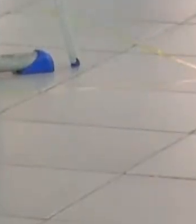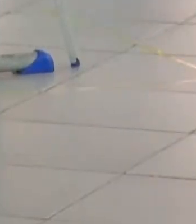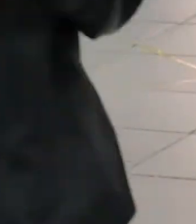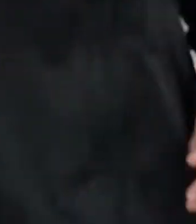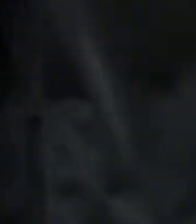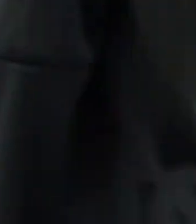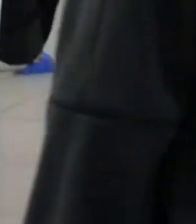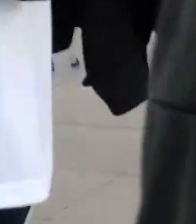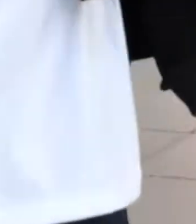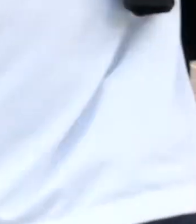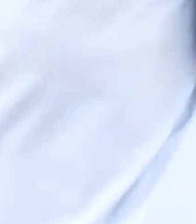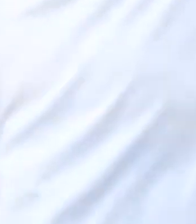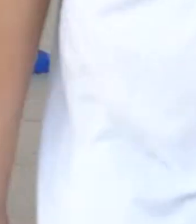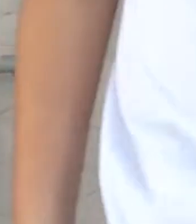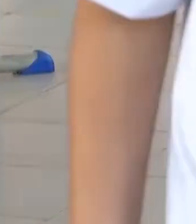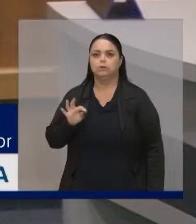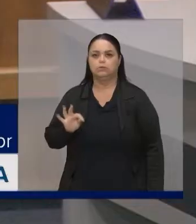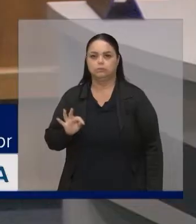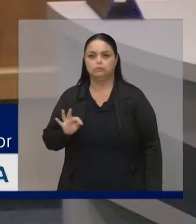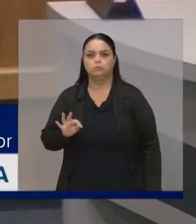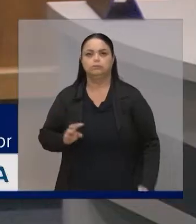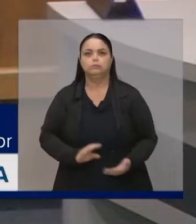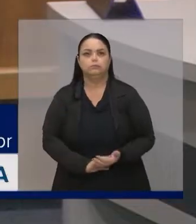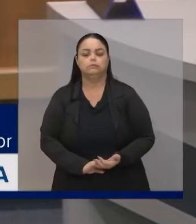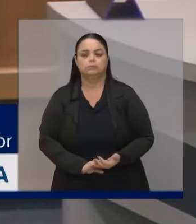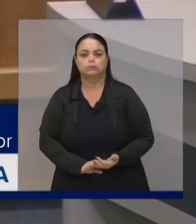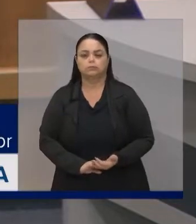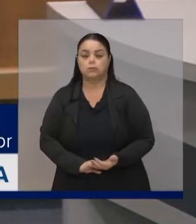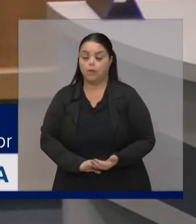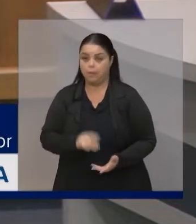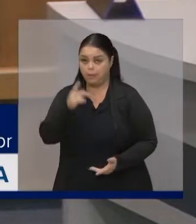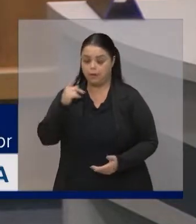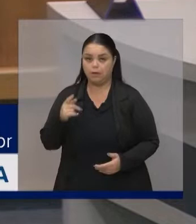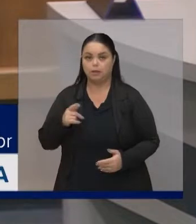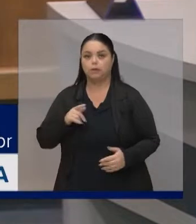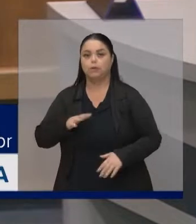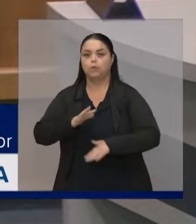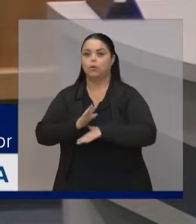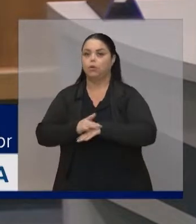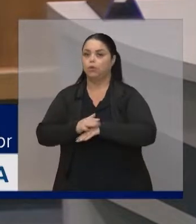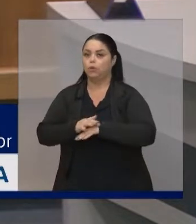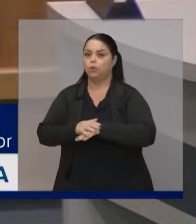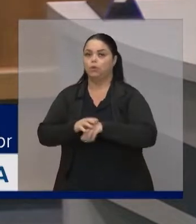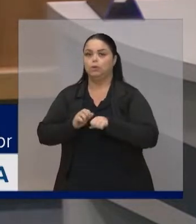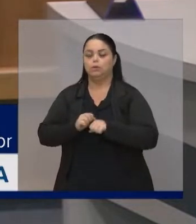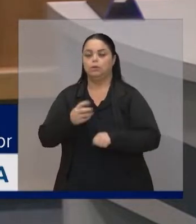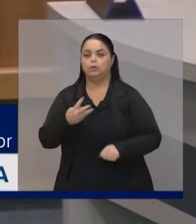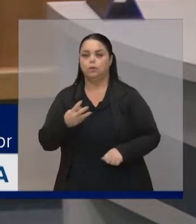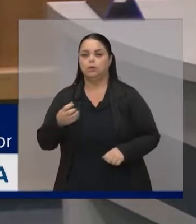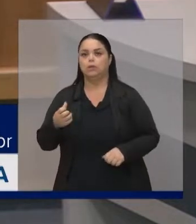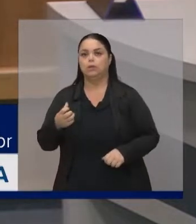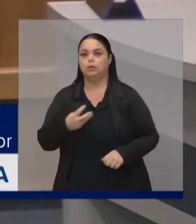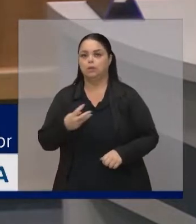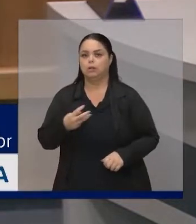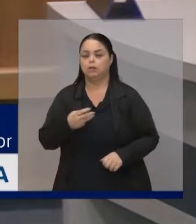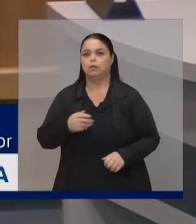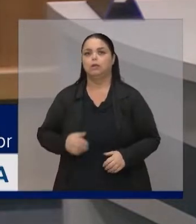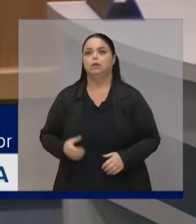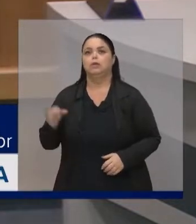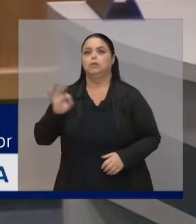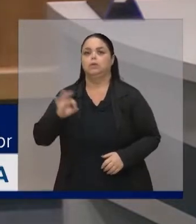contemple o dia 1º de agosto. A ideia é promover a conscientização sobre a importância do